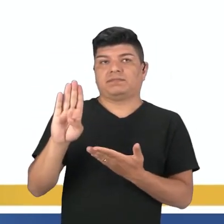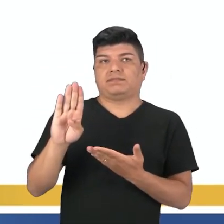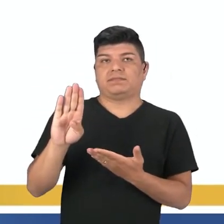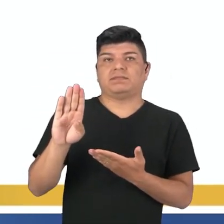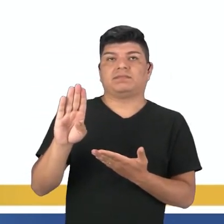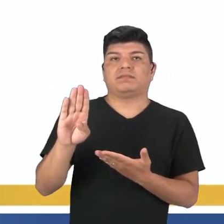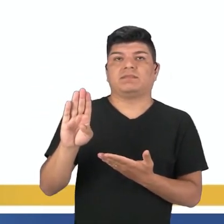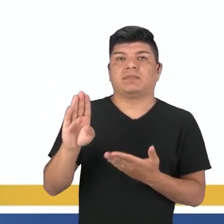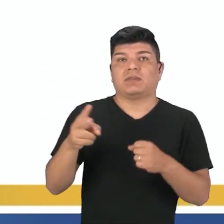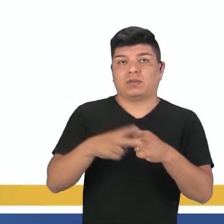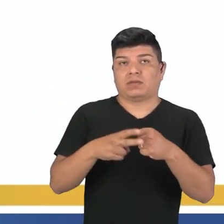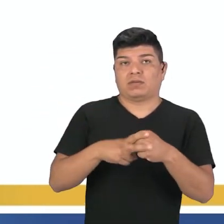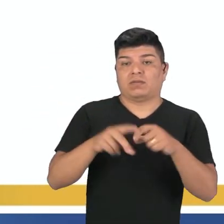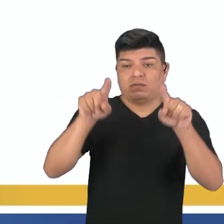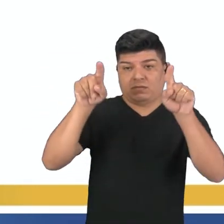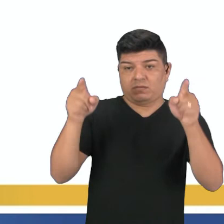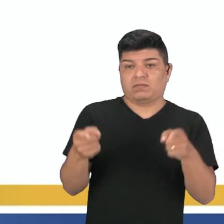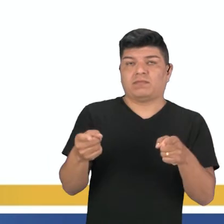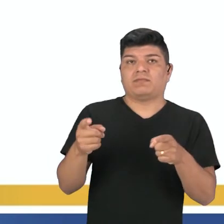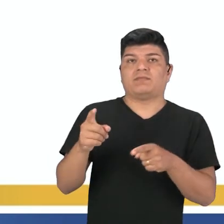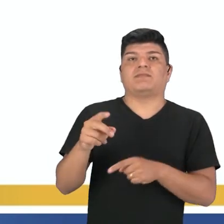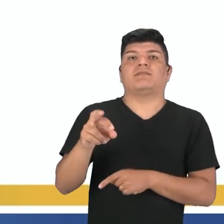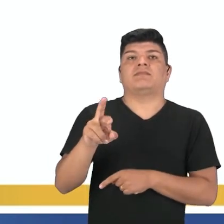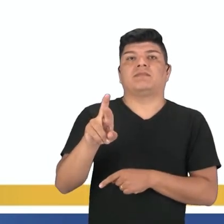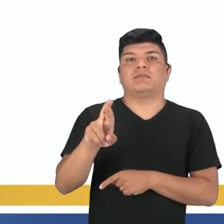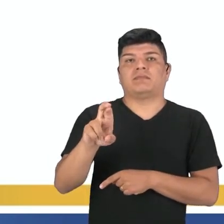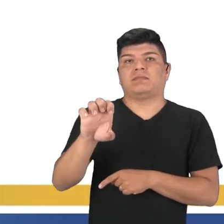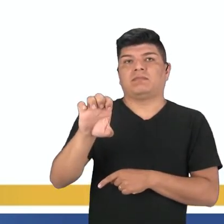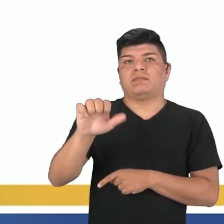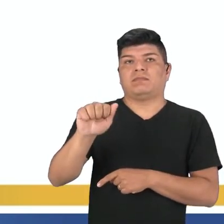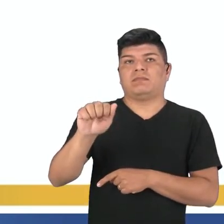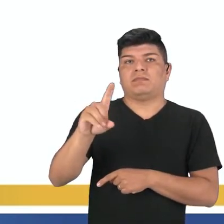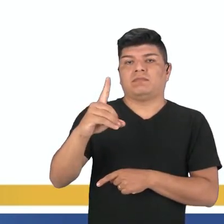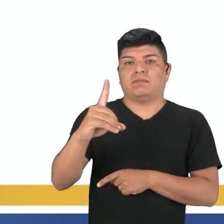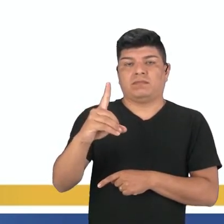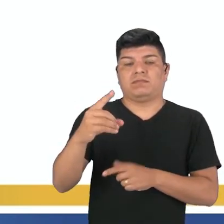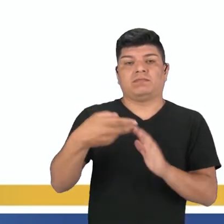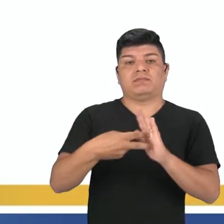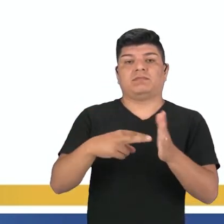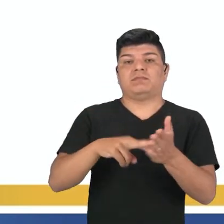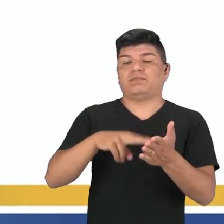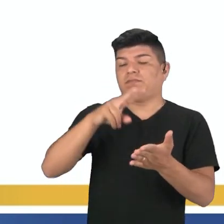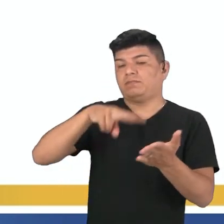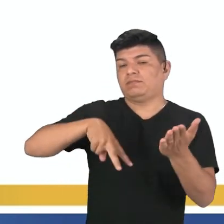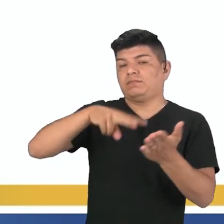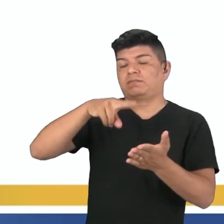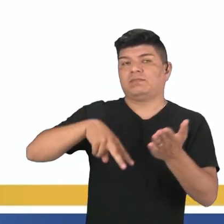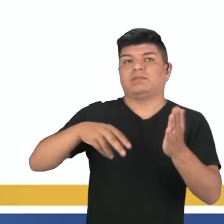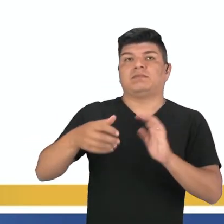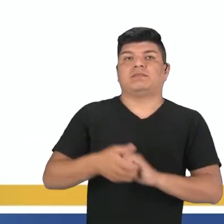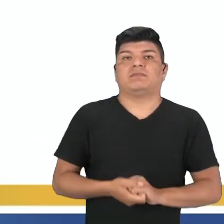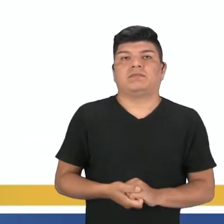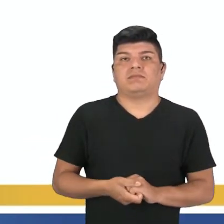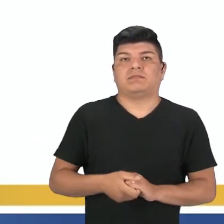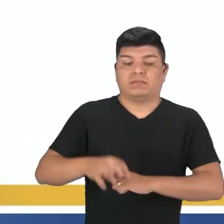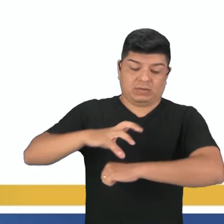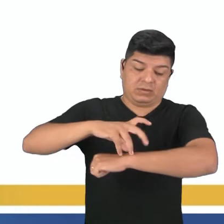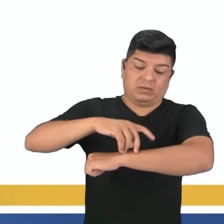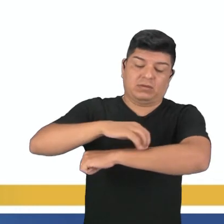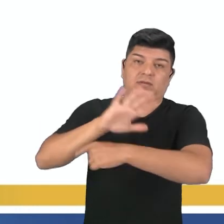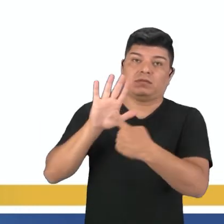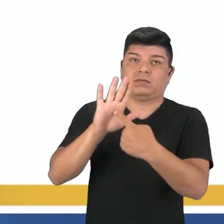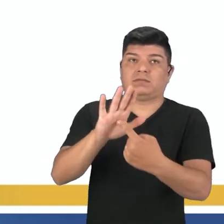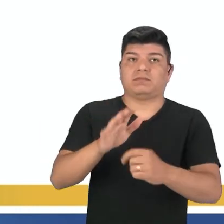she, o verbo, entre parênteses, é o verbo read, que é o verbo ler. When the spider appeared, quando a aranha